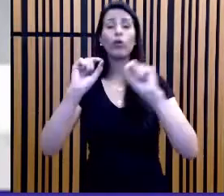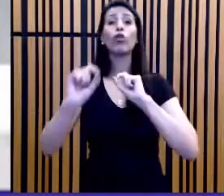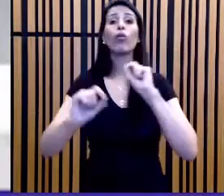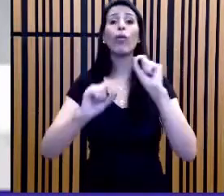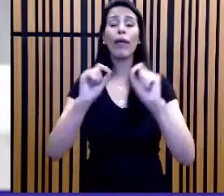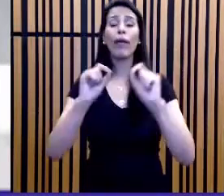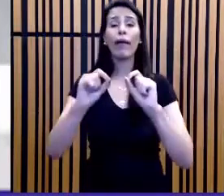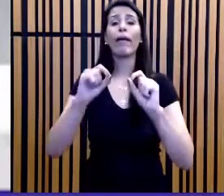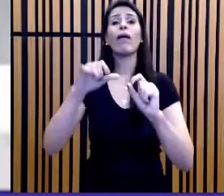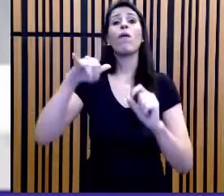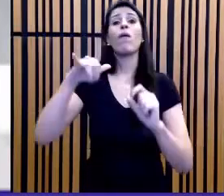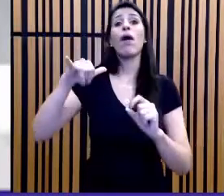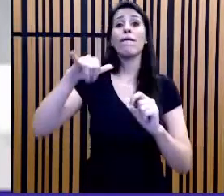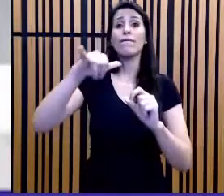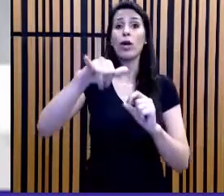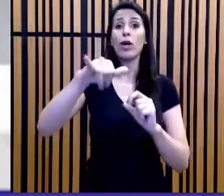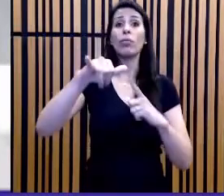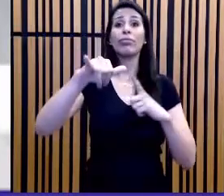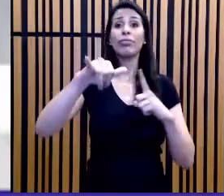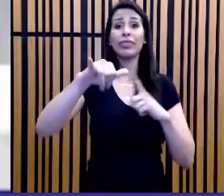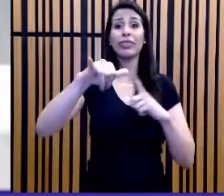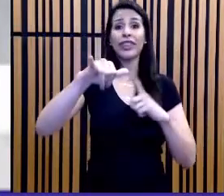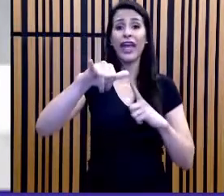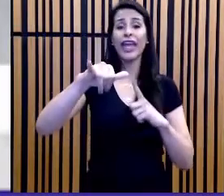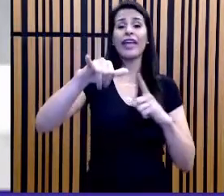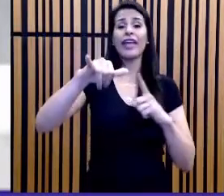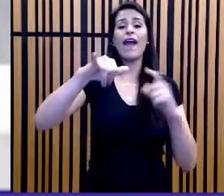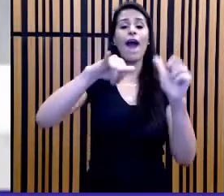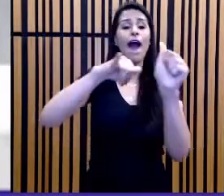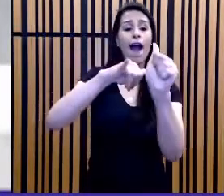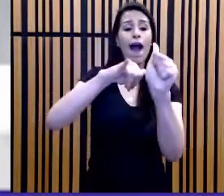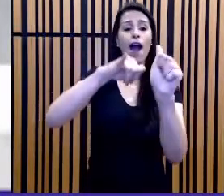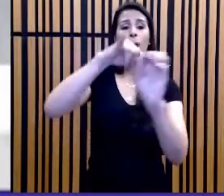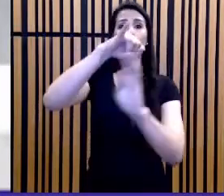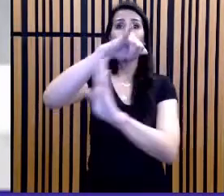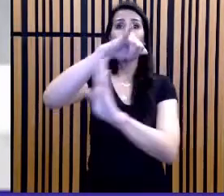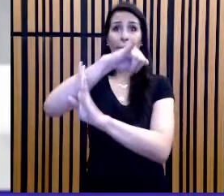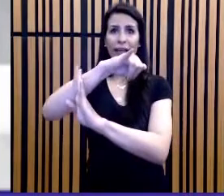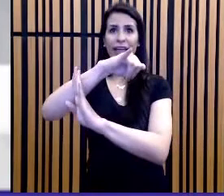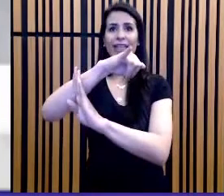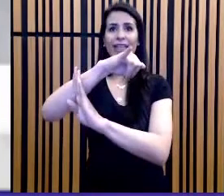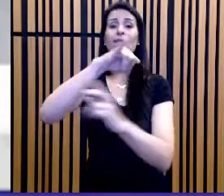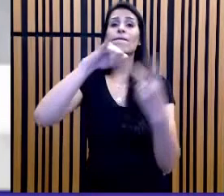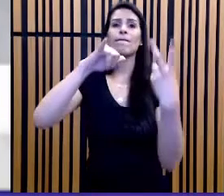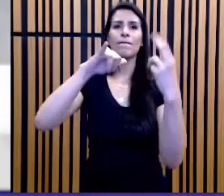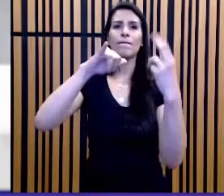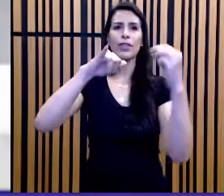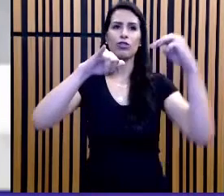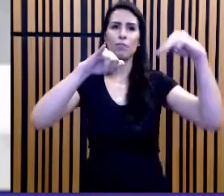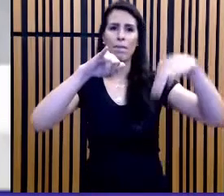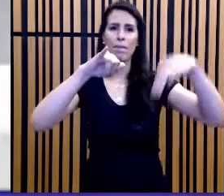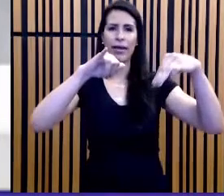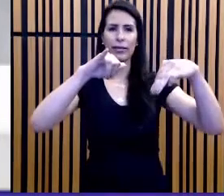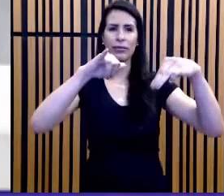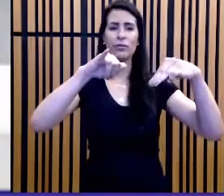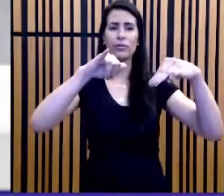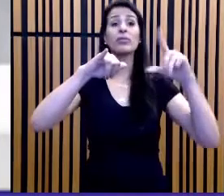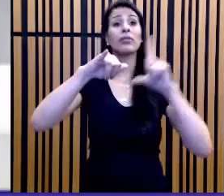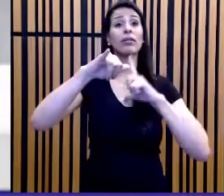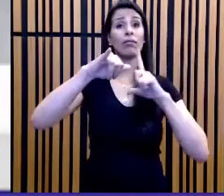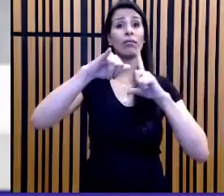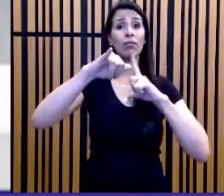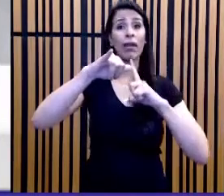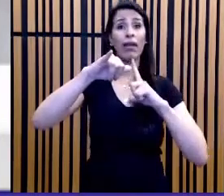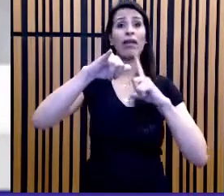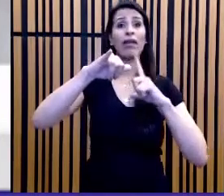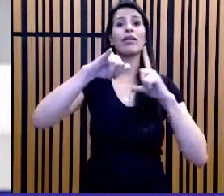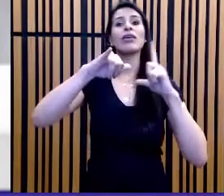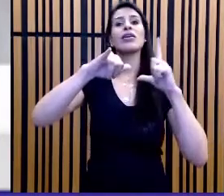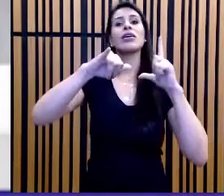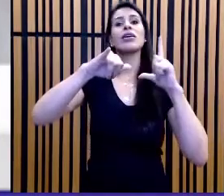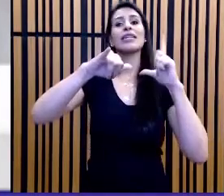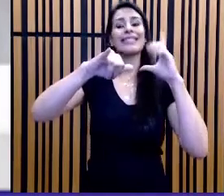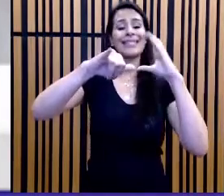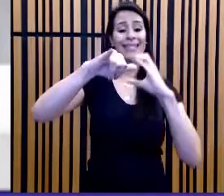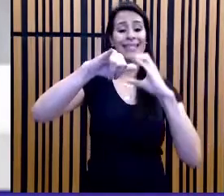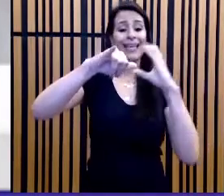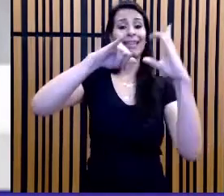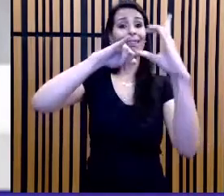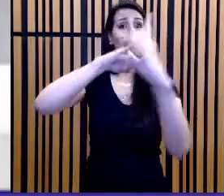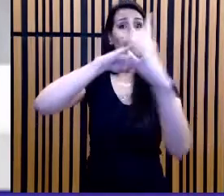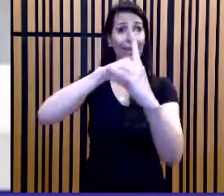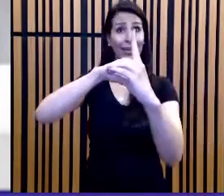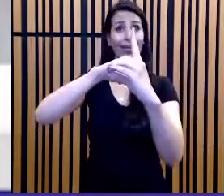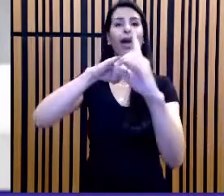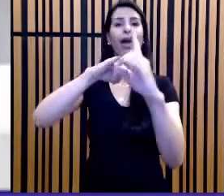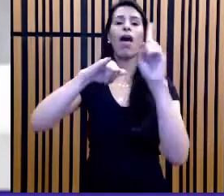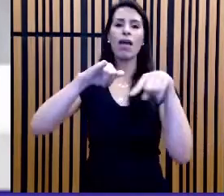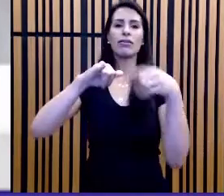20 metros, AB, e tem uma envergadura de asas, CD, igual a 60 metros. São dois dados quantitativos. Eu tomo nota. Eu